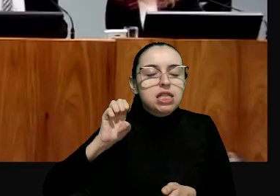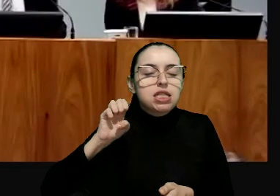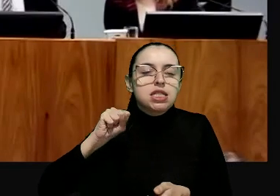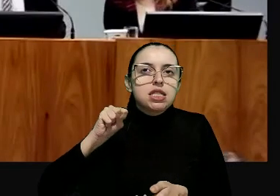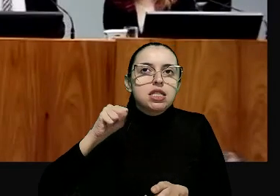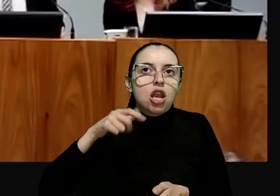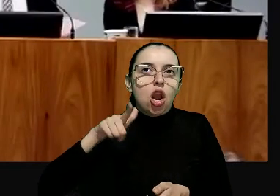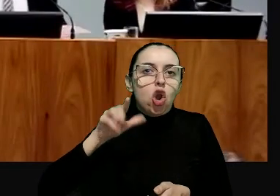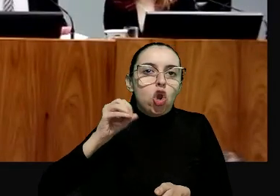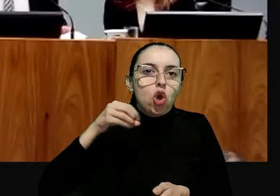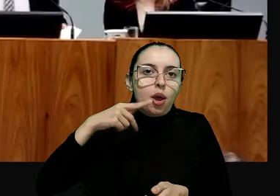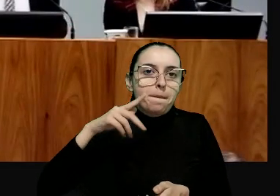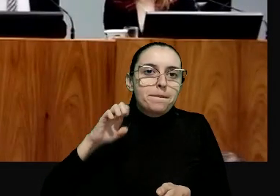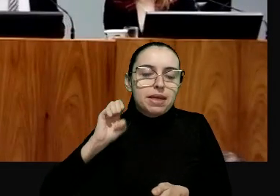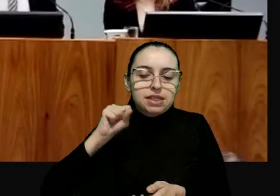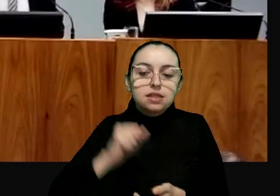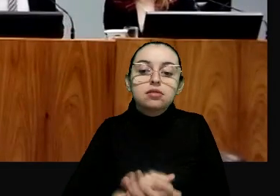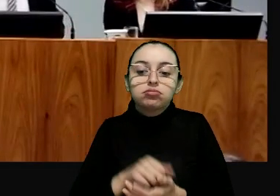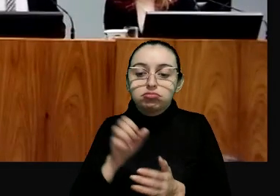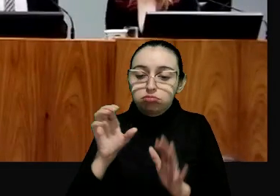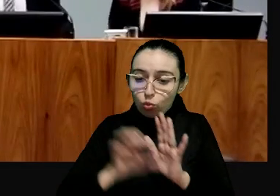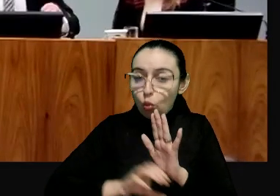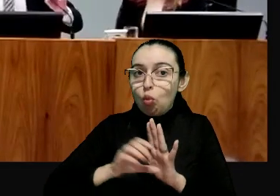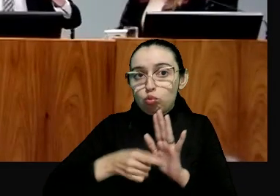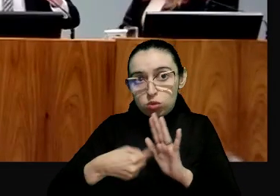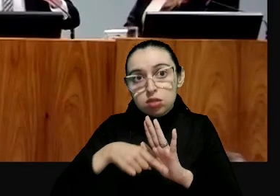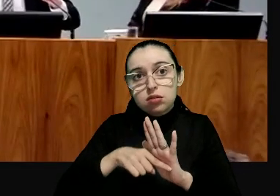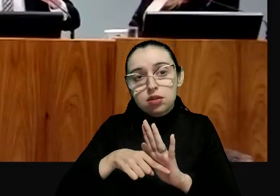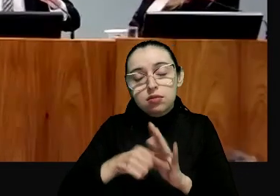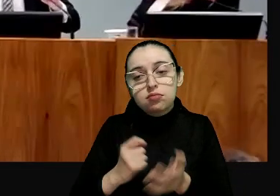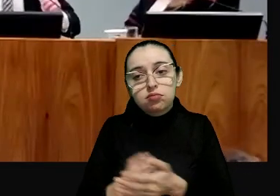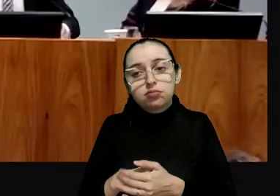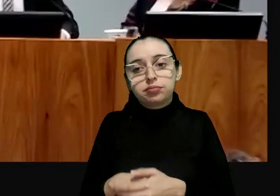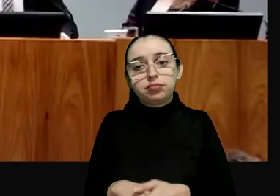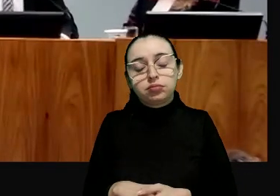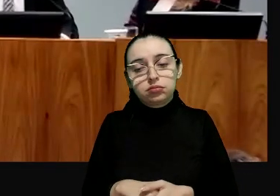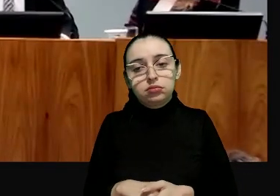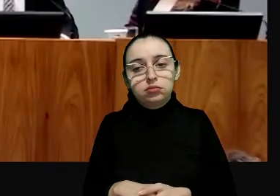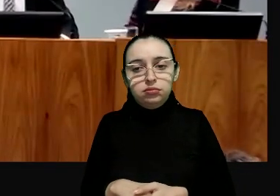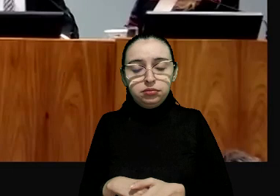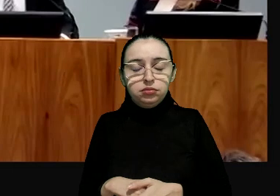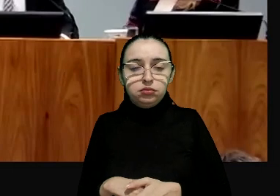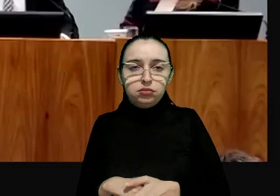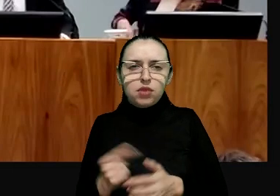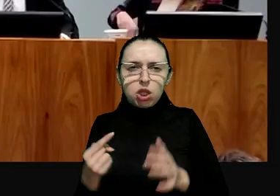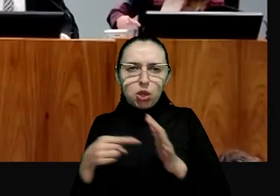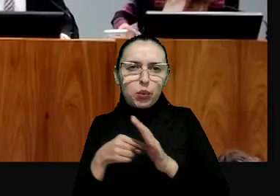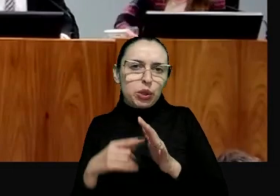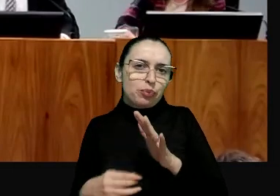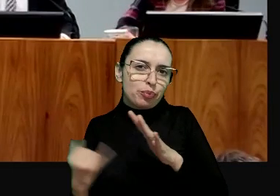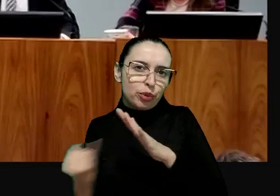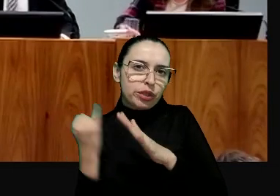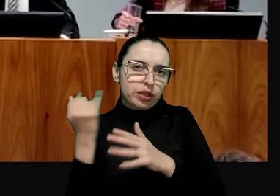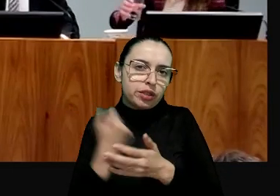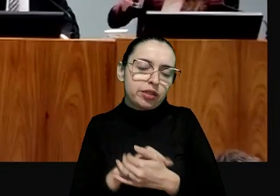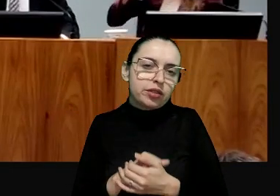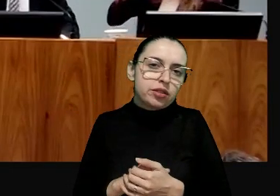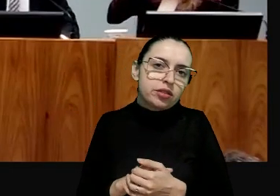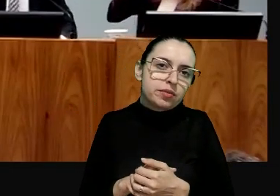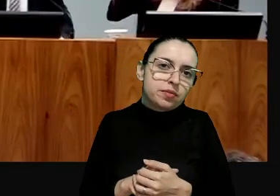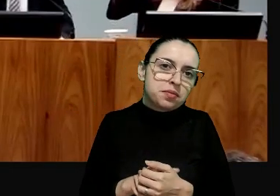bem colocado, no concurso, no concurso. Então, era já requisito daquilo, isso o que